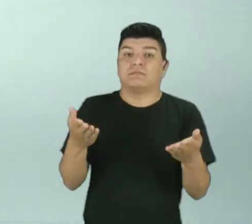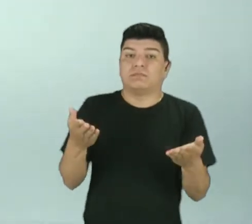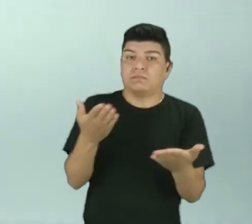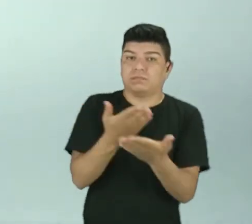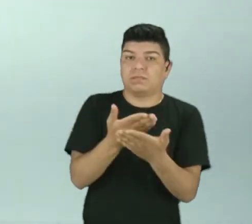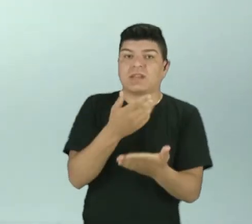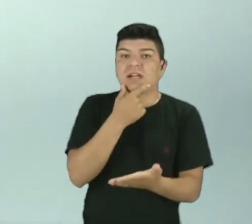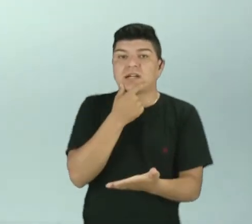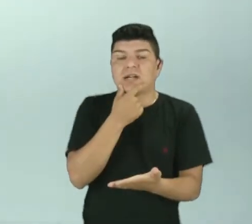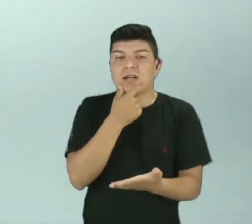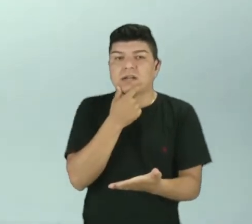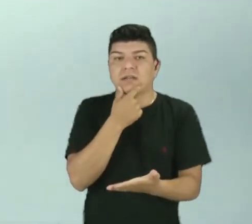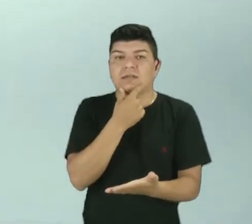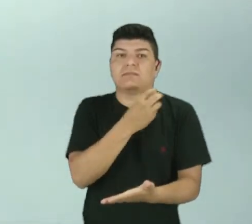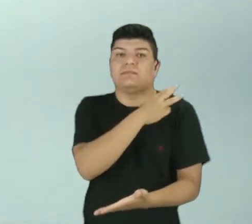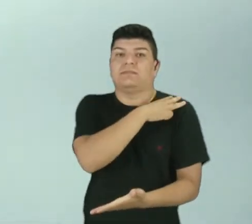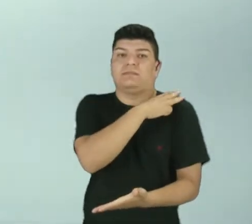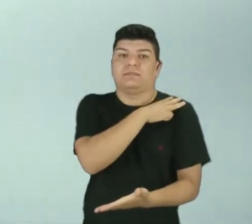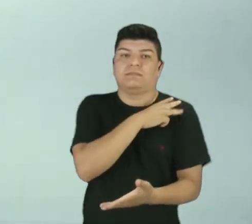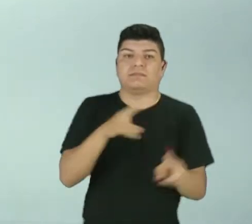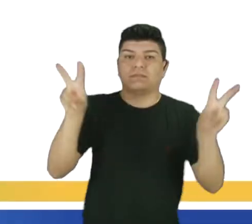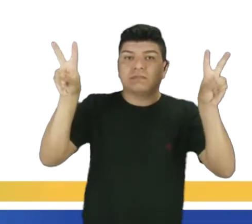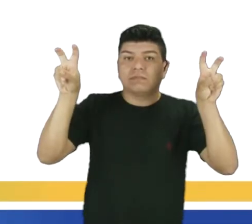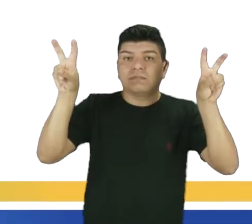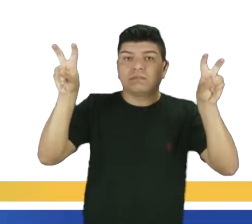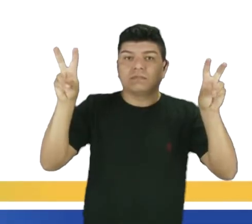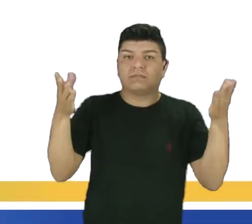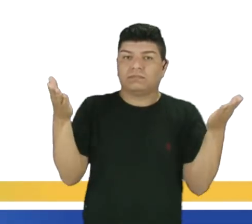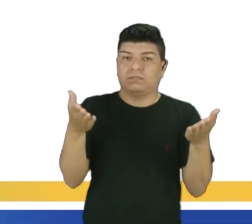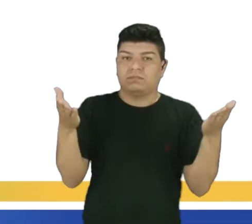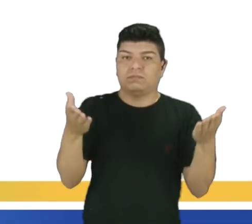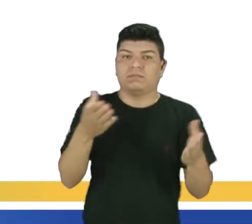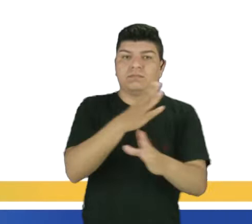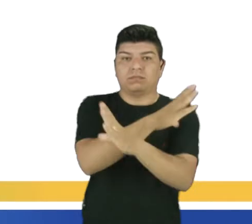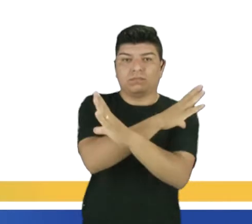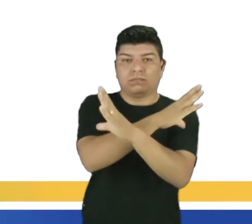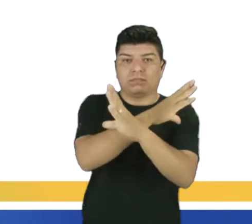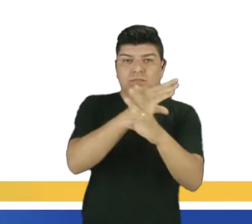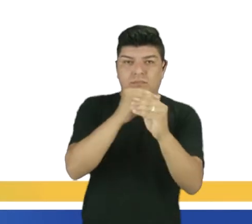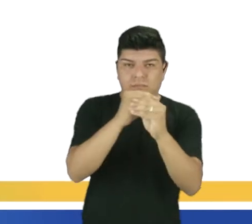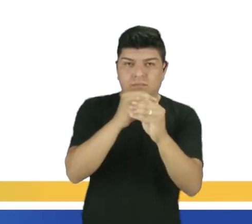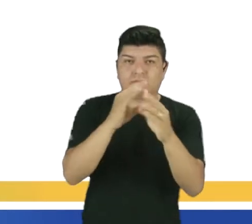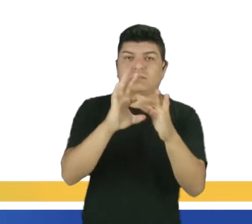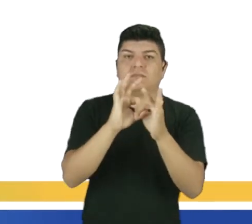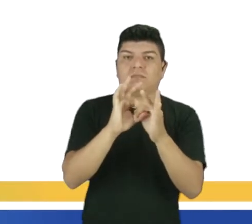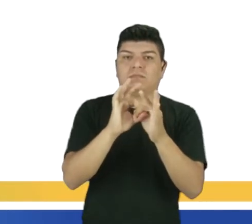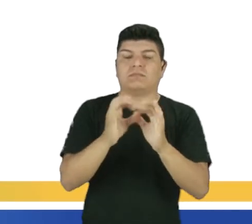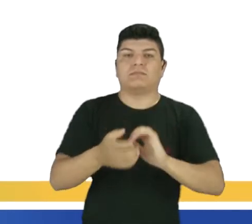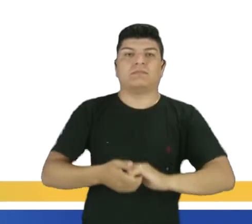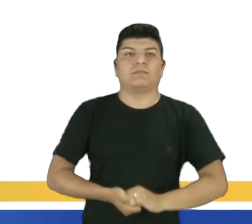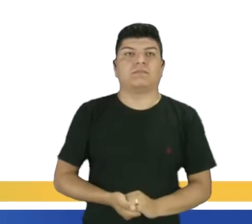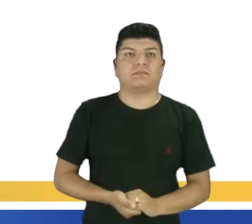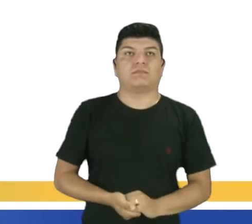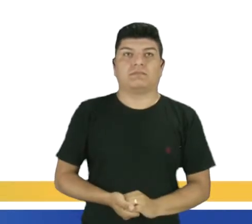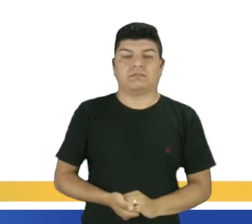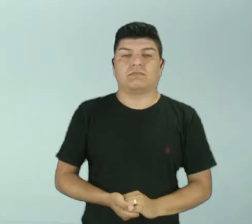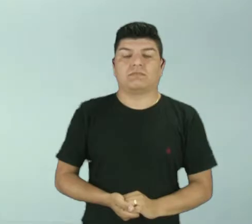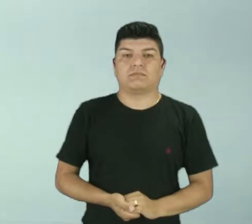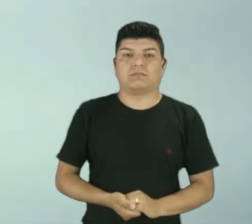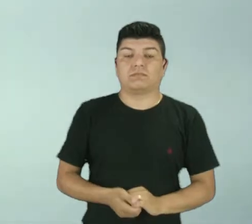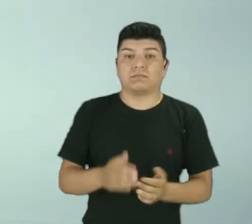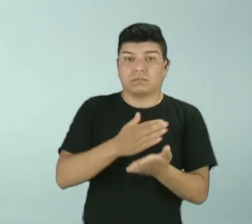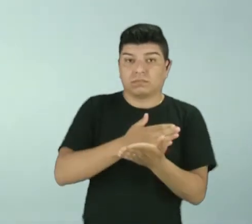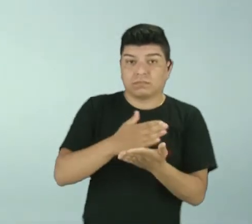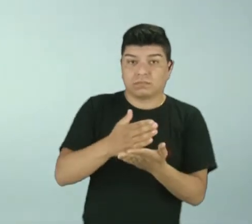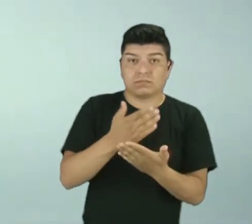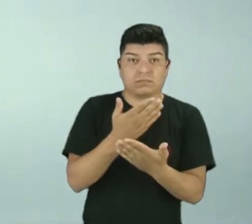do ensino médio. E o nosso tema de hoje é conjunções correlativas. Então, para a gente iniciar a nossa